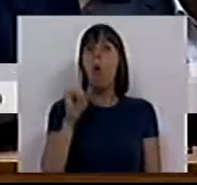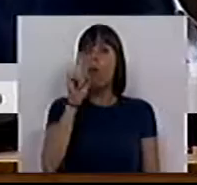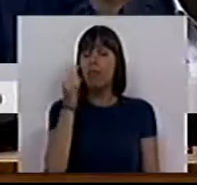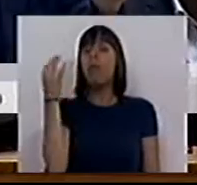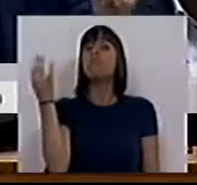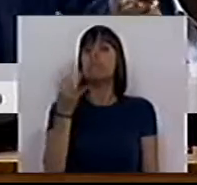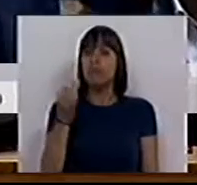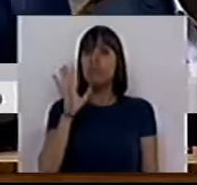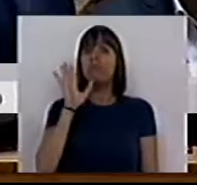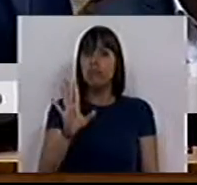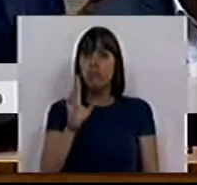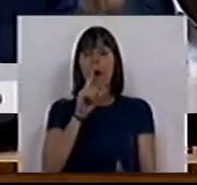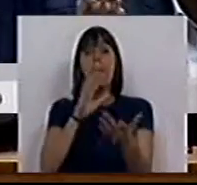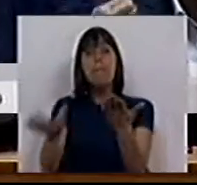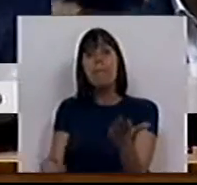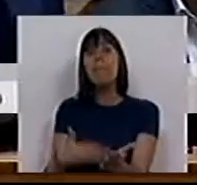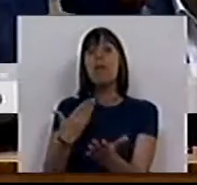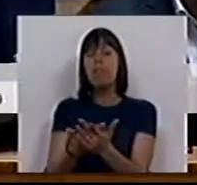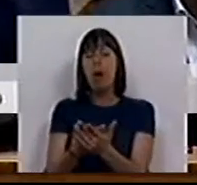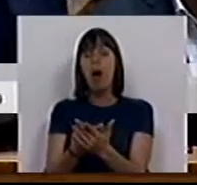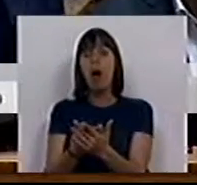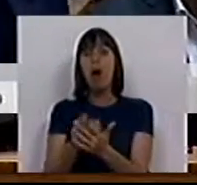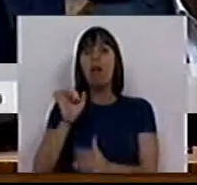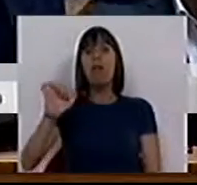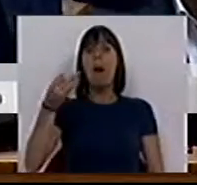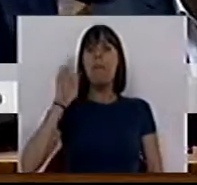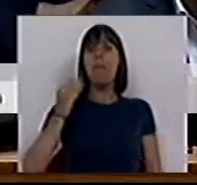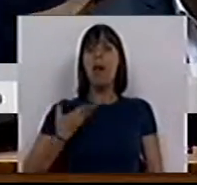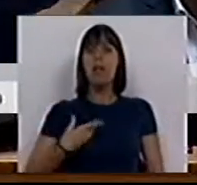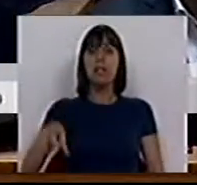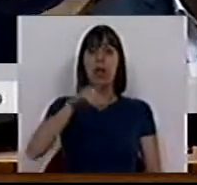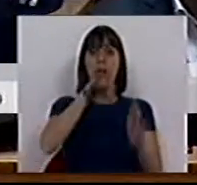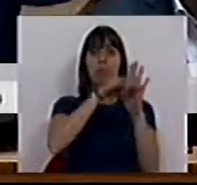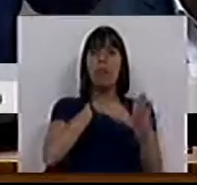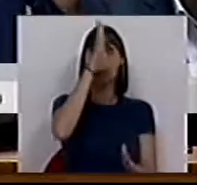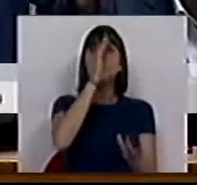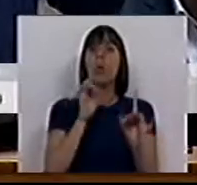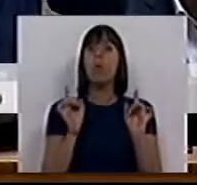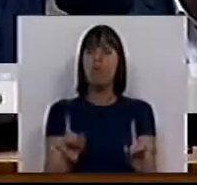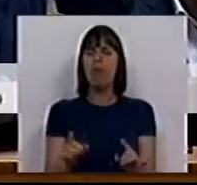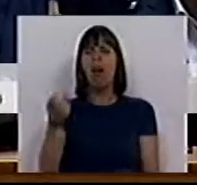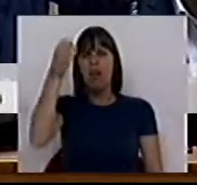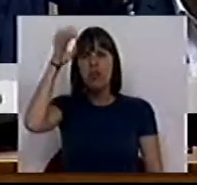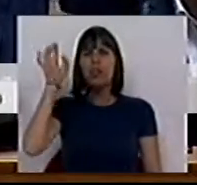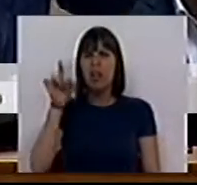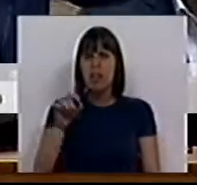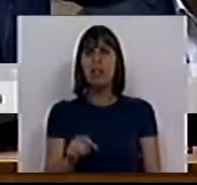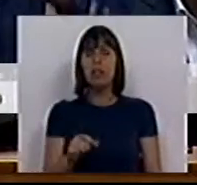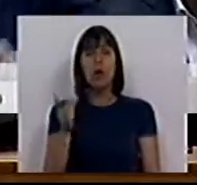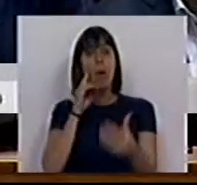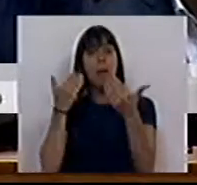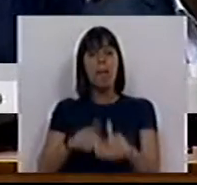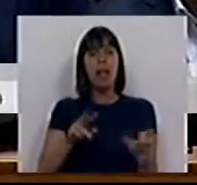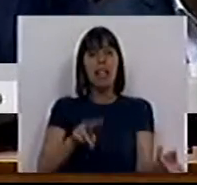inclusivamente as propostas que eram do PSD e do programa do Governo. Ou estão esquecidos do